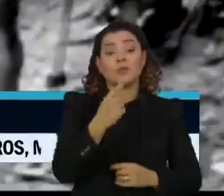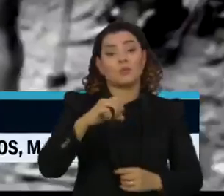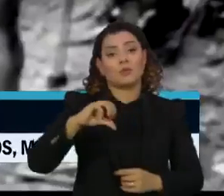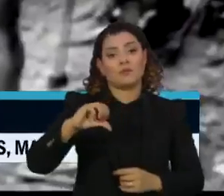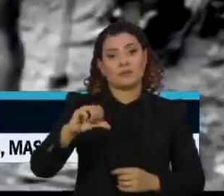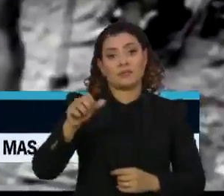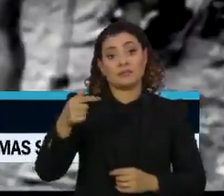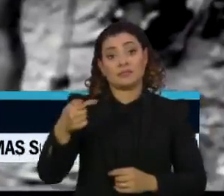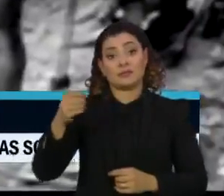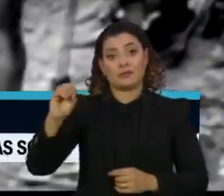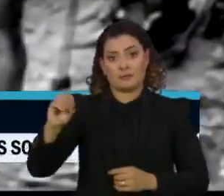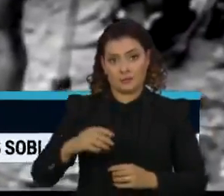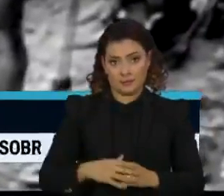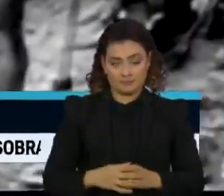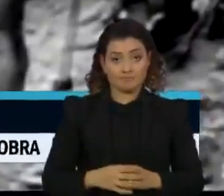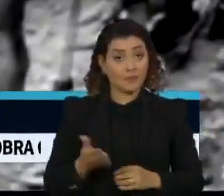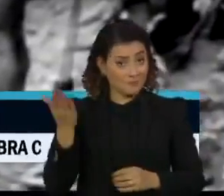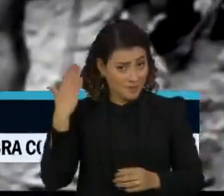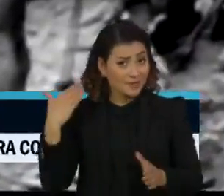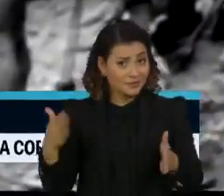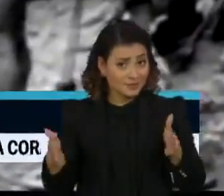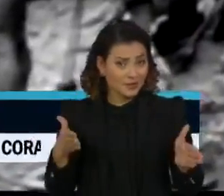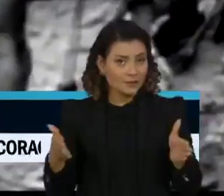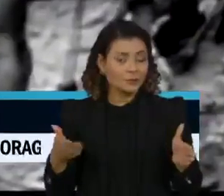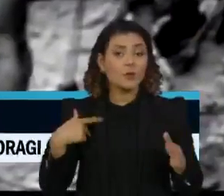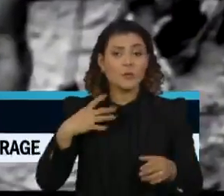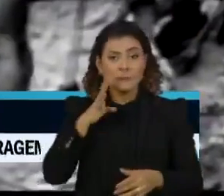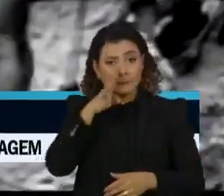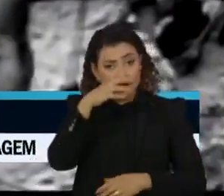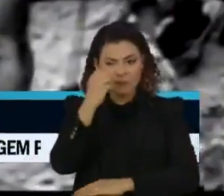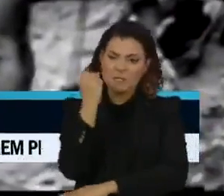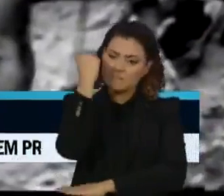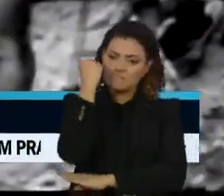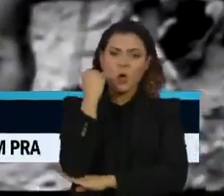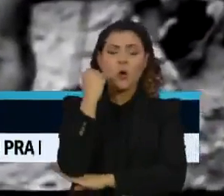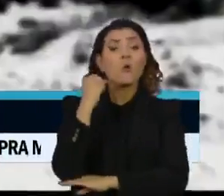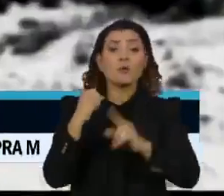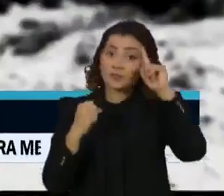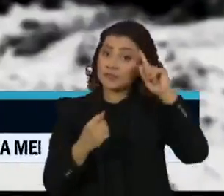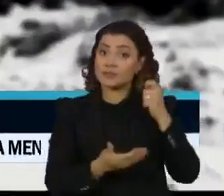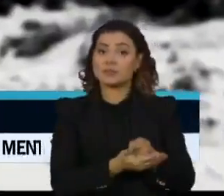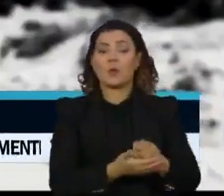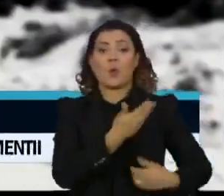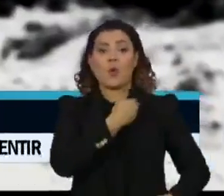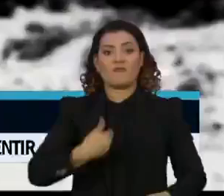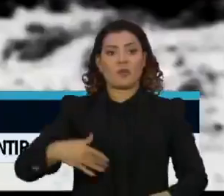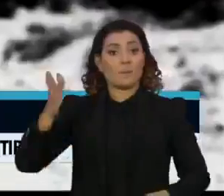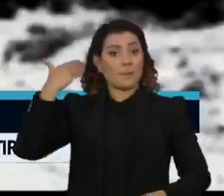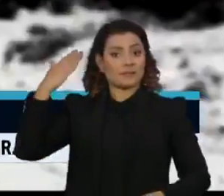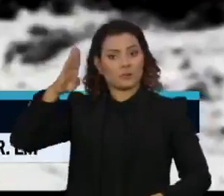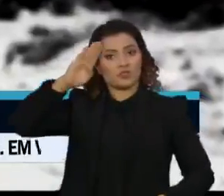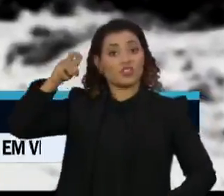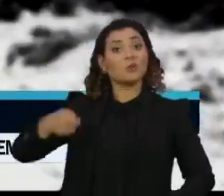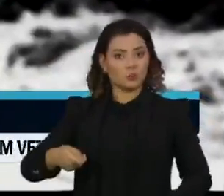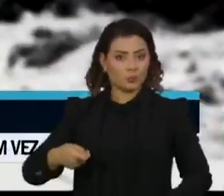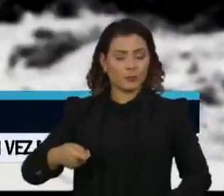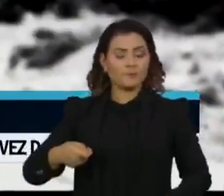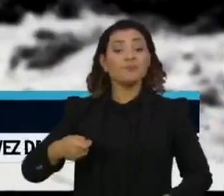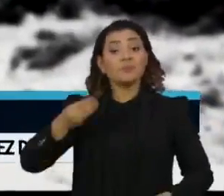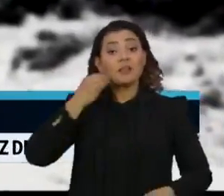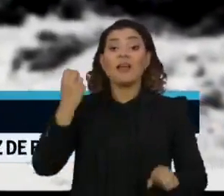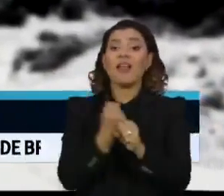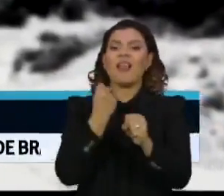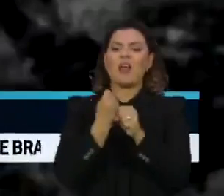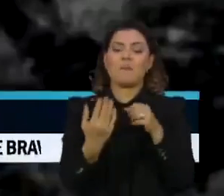1970. Na época, eles resistiram à decisão do governo da ditadura militar, que decidiu abrir a